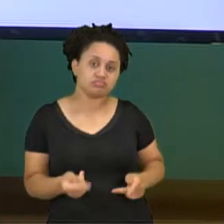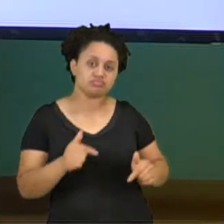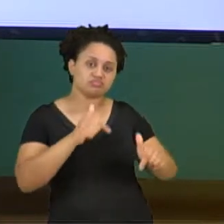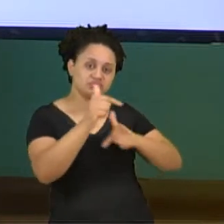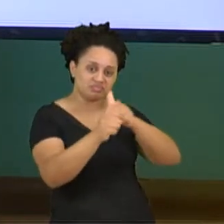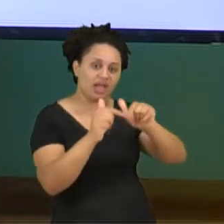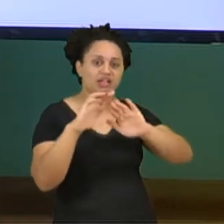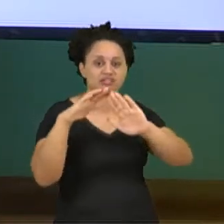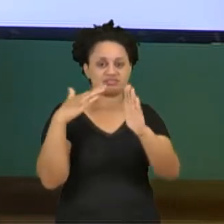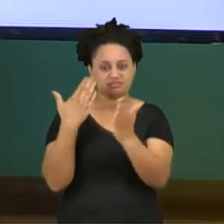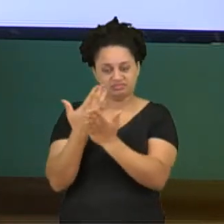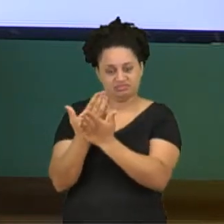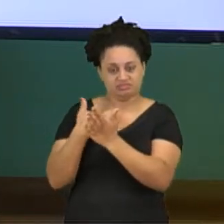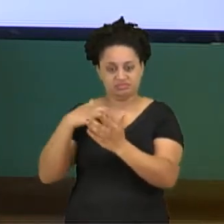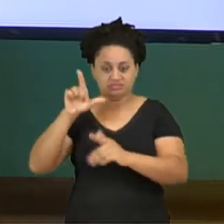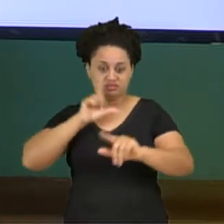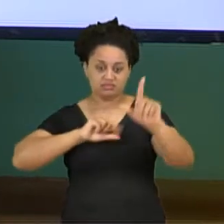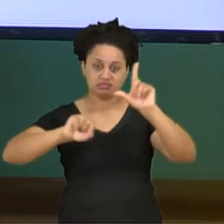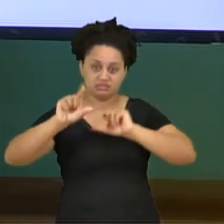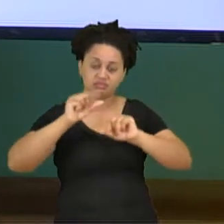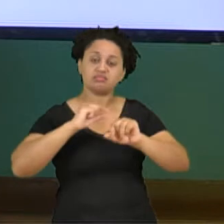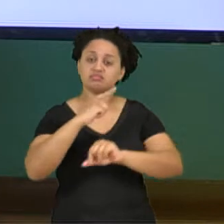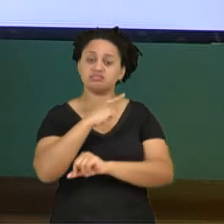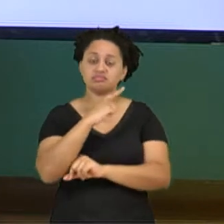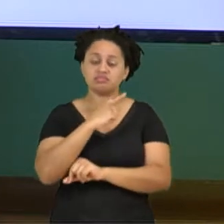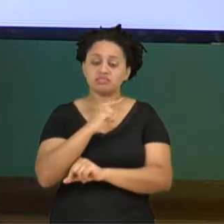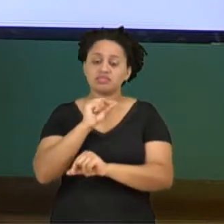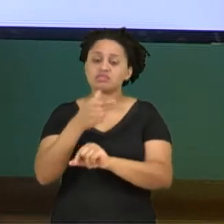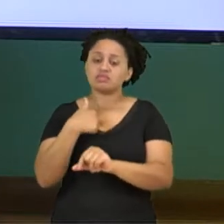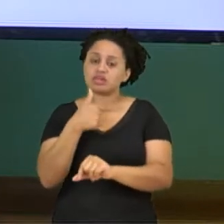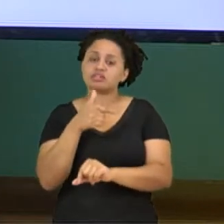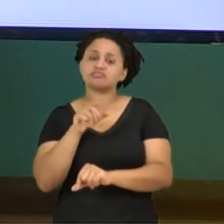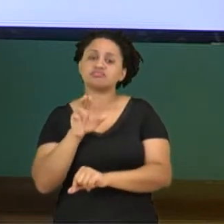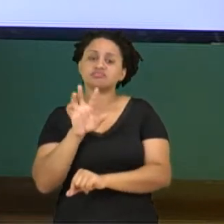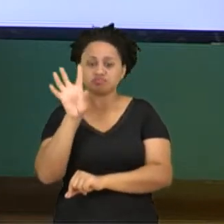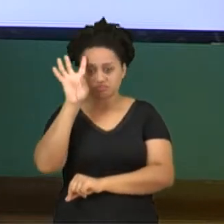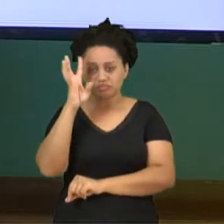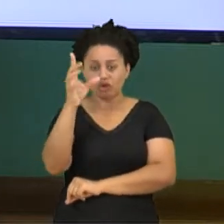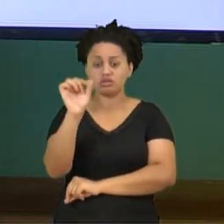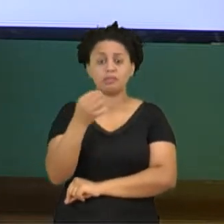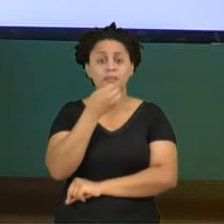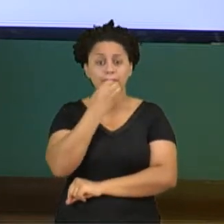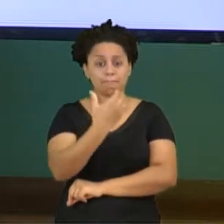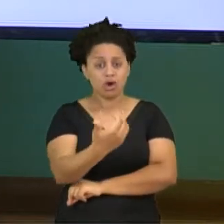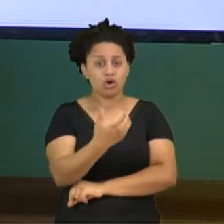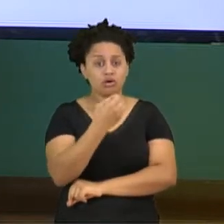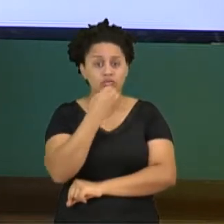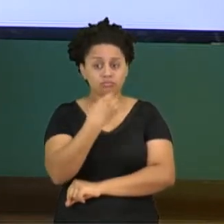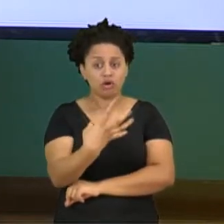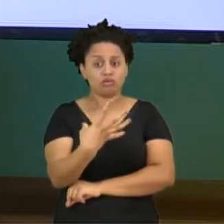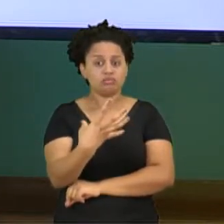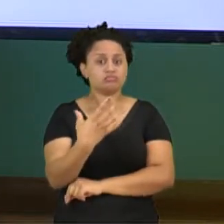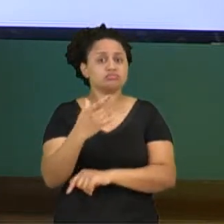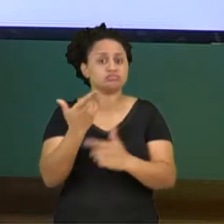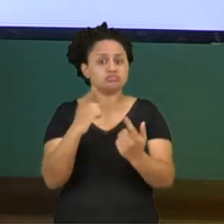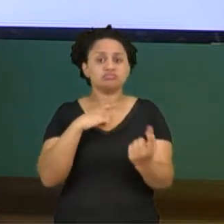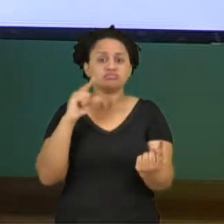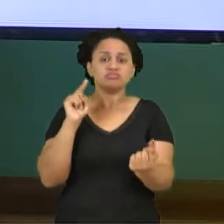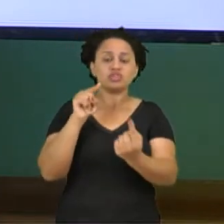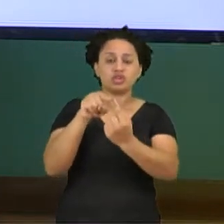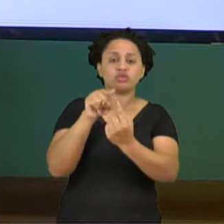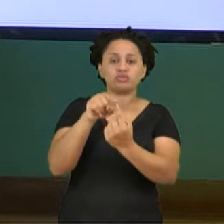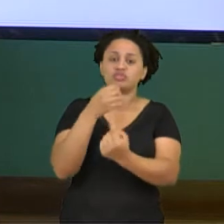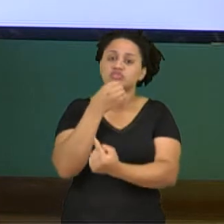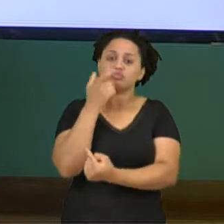a escola, as escolhas do homem, elas resultam em uma finalidade do bem. Elas têm o objetivo de fazer o bem.